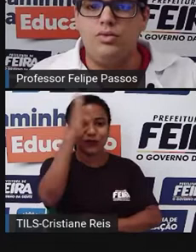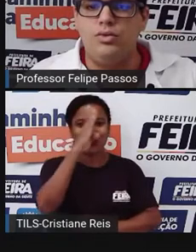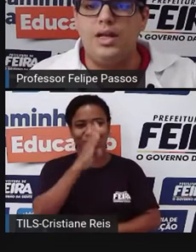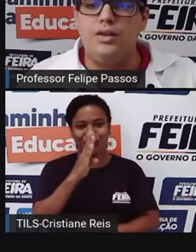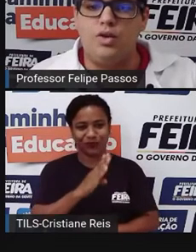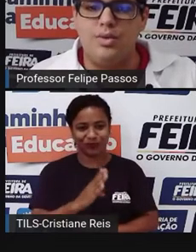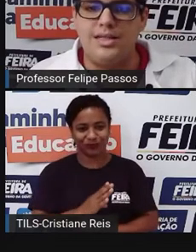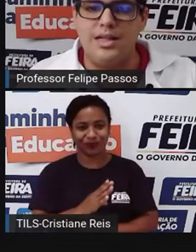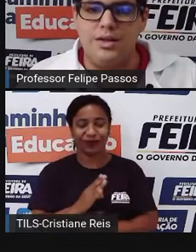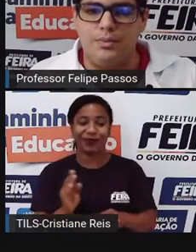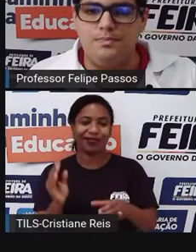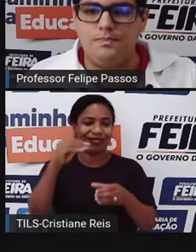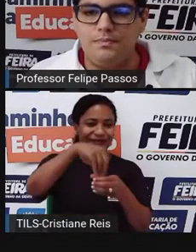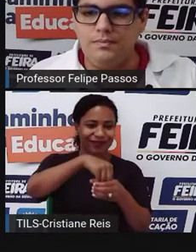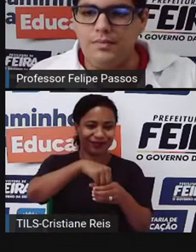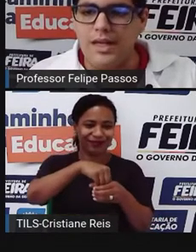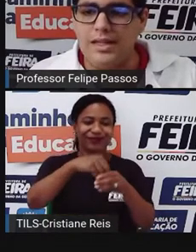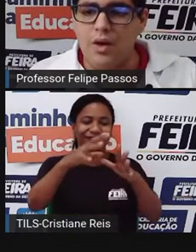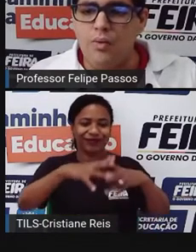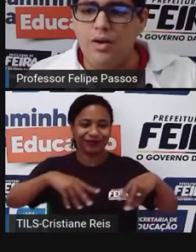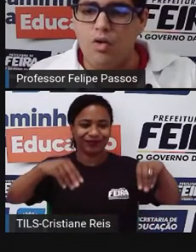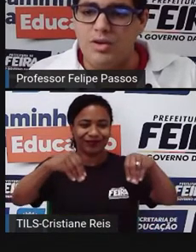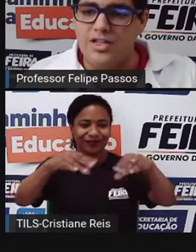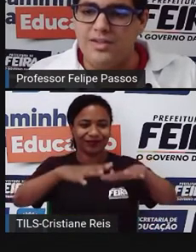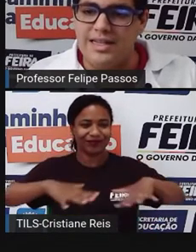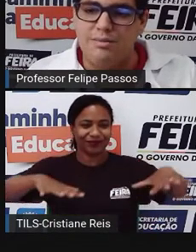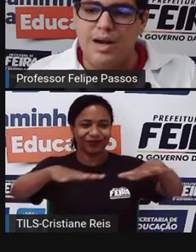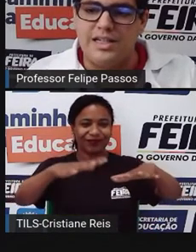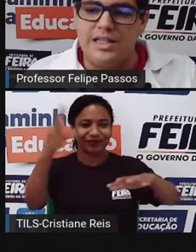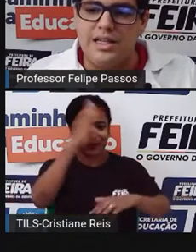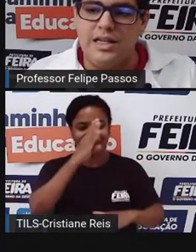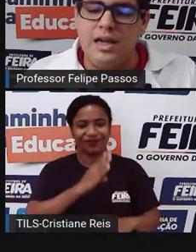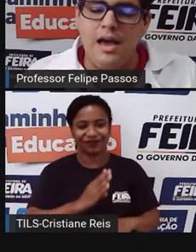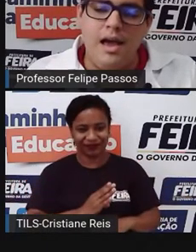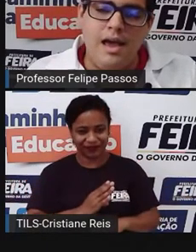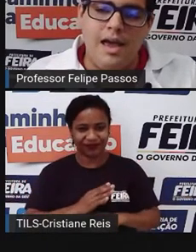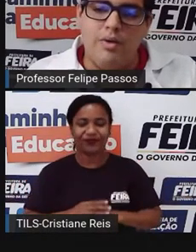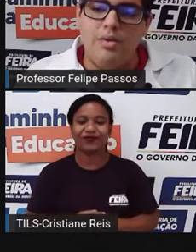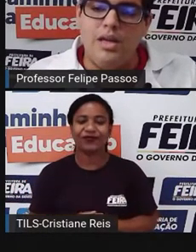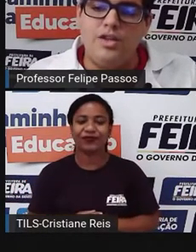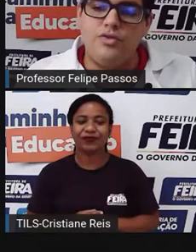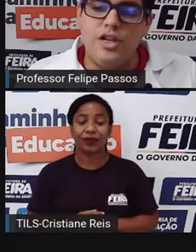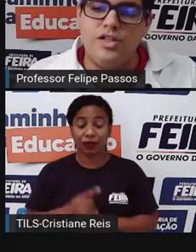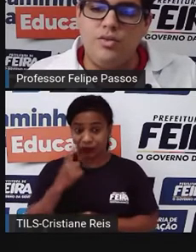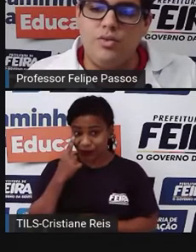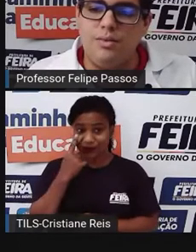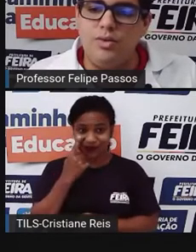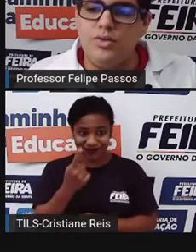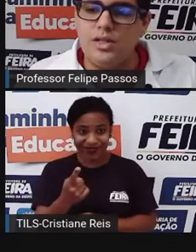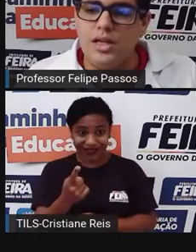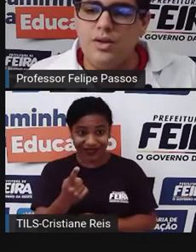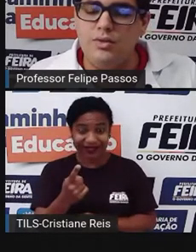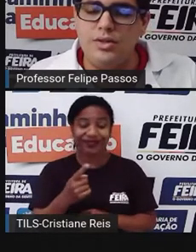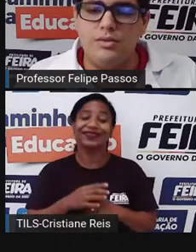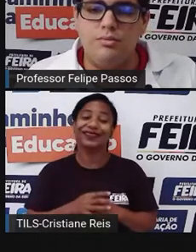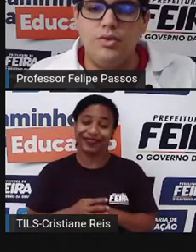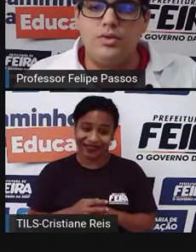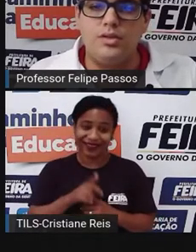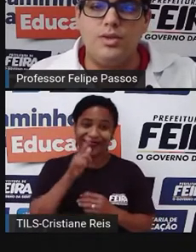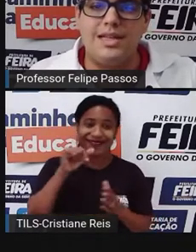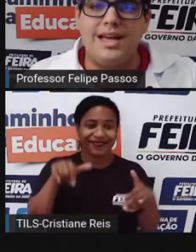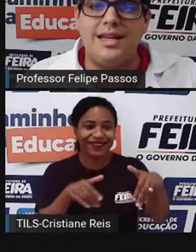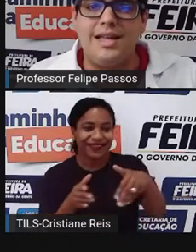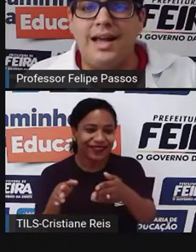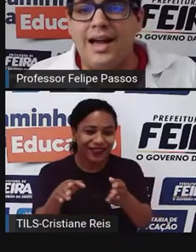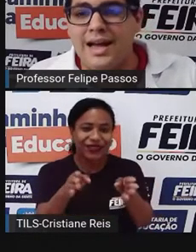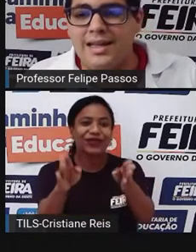do território brasileiro. Então, como a gente vê nessa imagem aqui, é um ambiente onde a gente encontra muitos rios, muitas